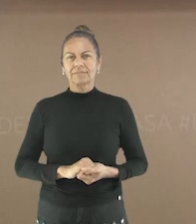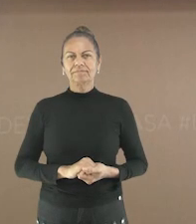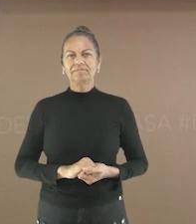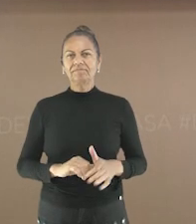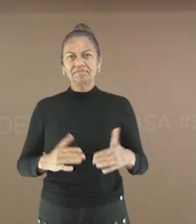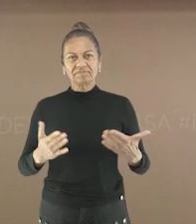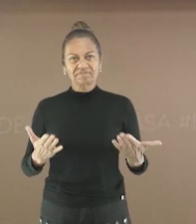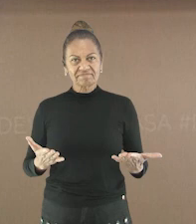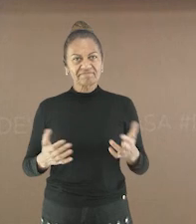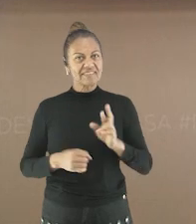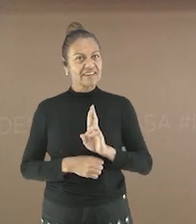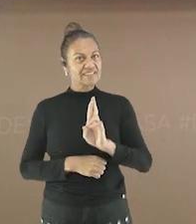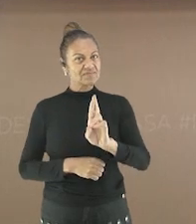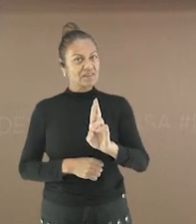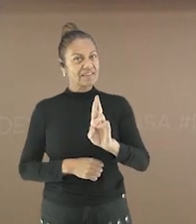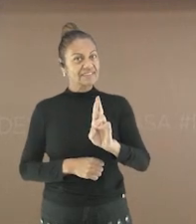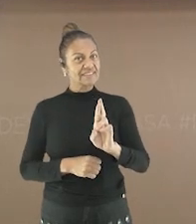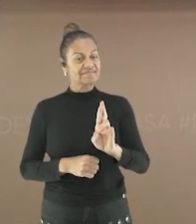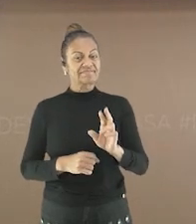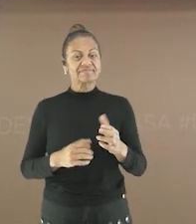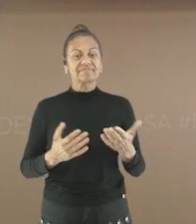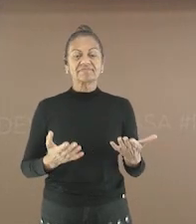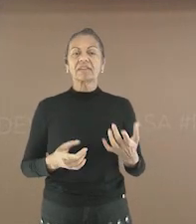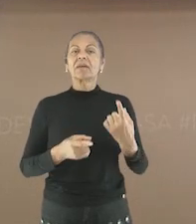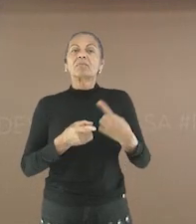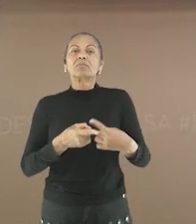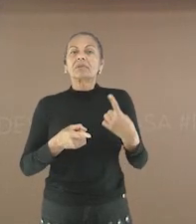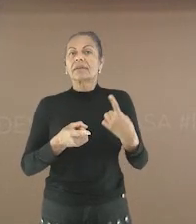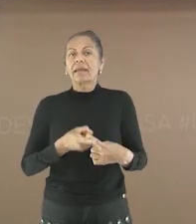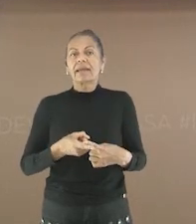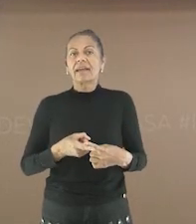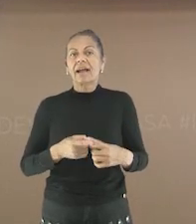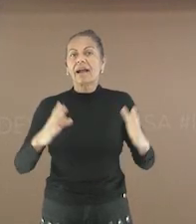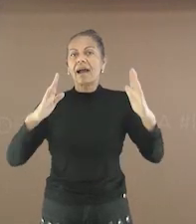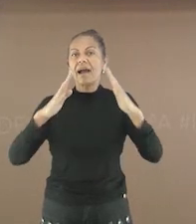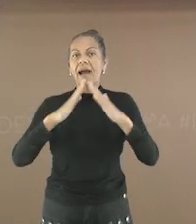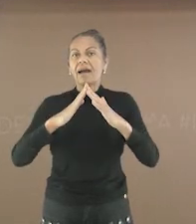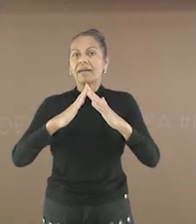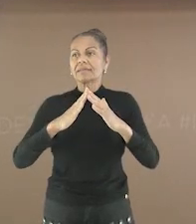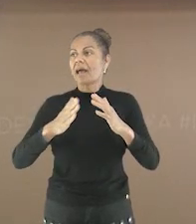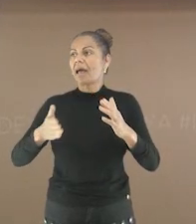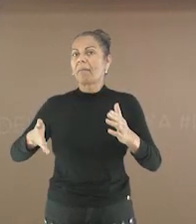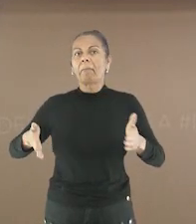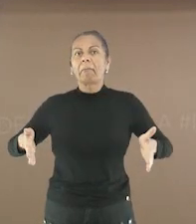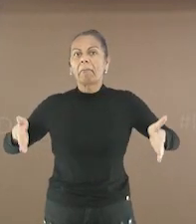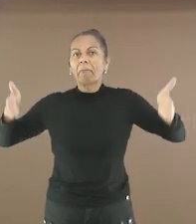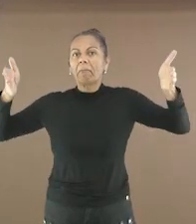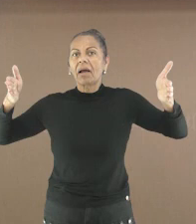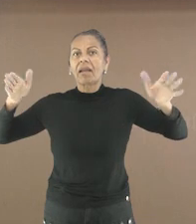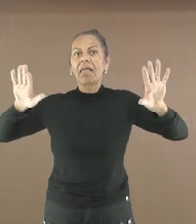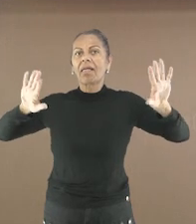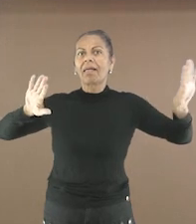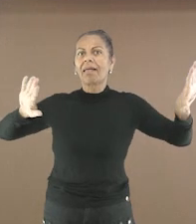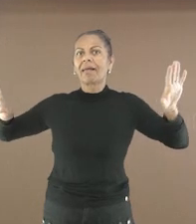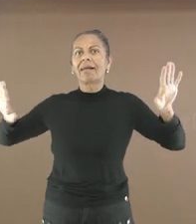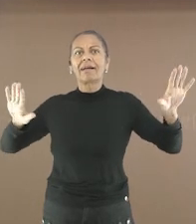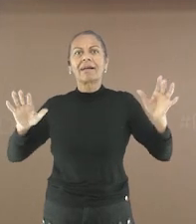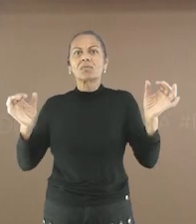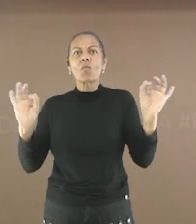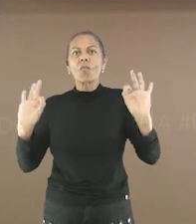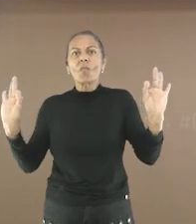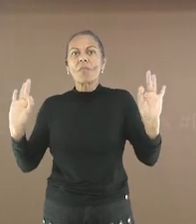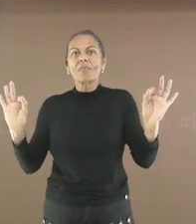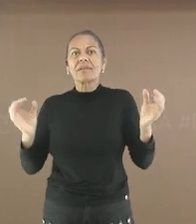E aí? A resposta correta é Por que na casa não tinha parede? Como é que ia pendurar a rede? Se não tem parede